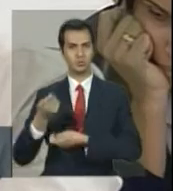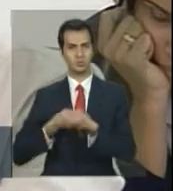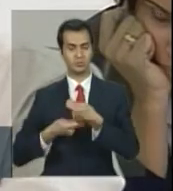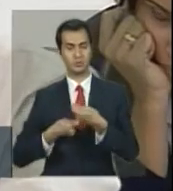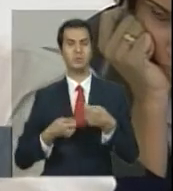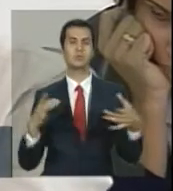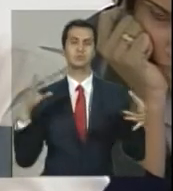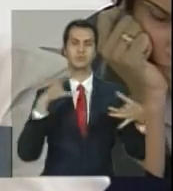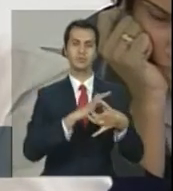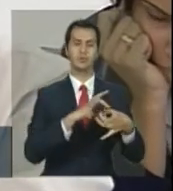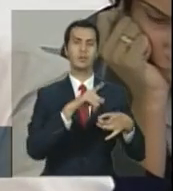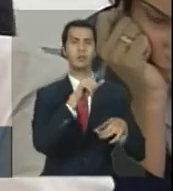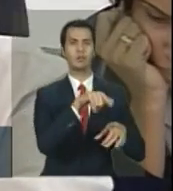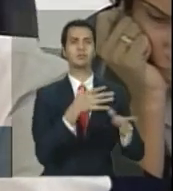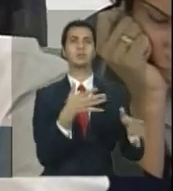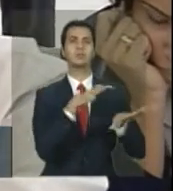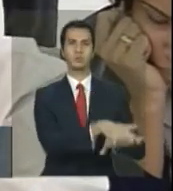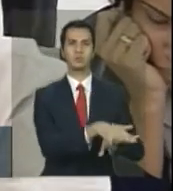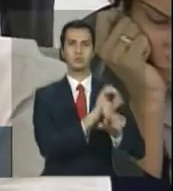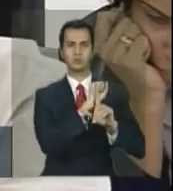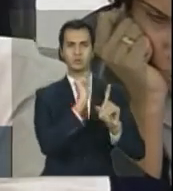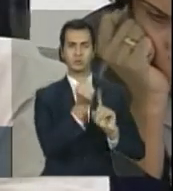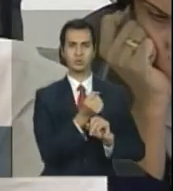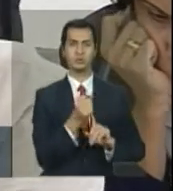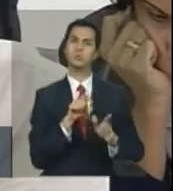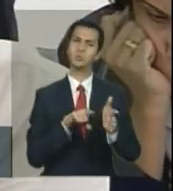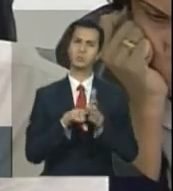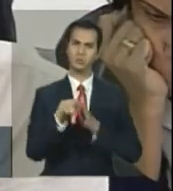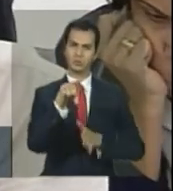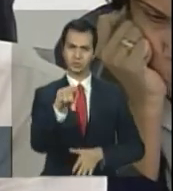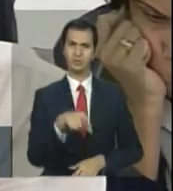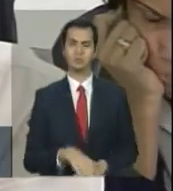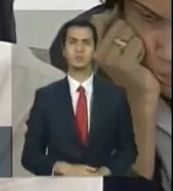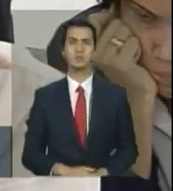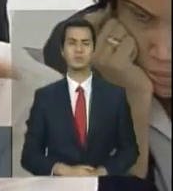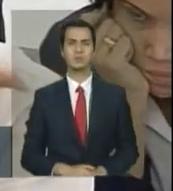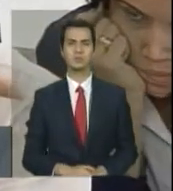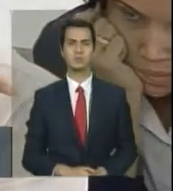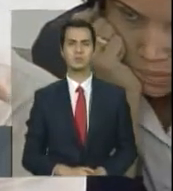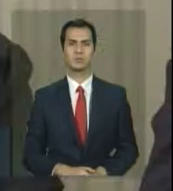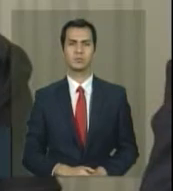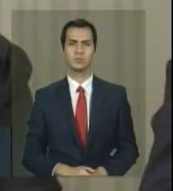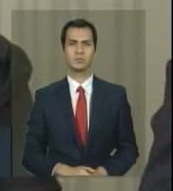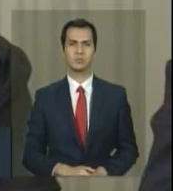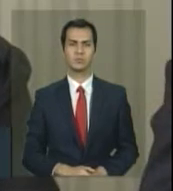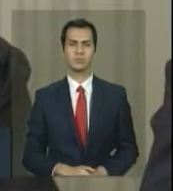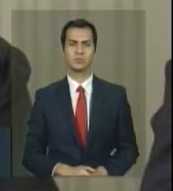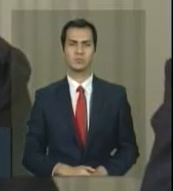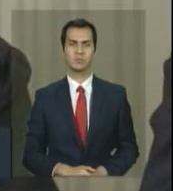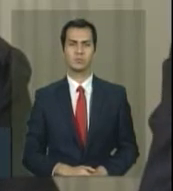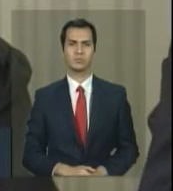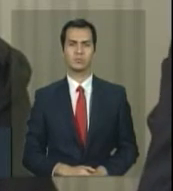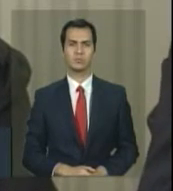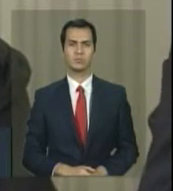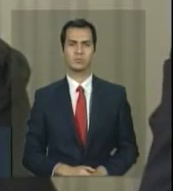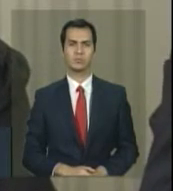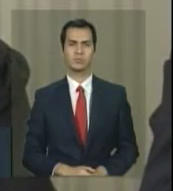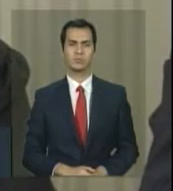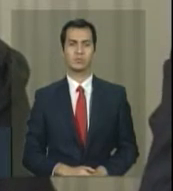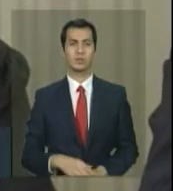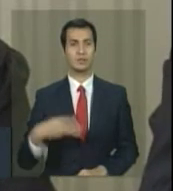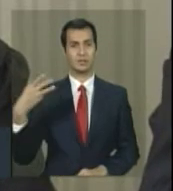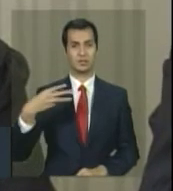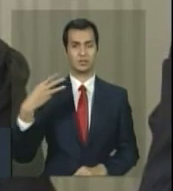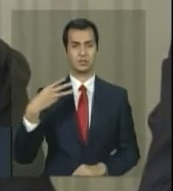agora. Bom, eu pergunto à senhora se esse resultado mais recente do PIB, do terceiro